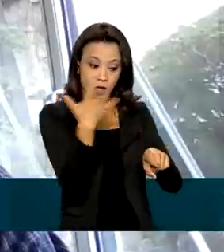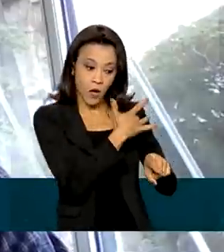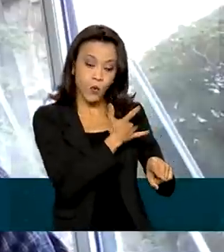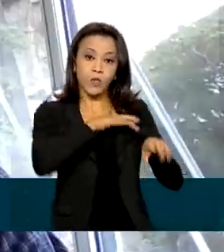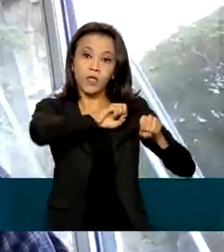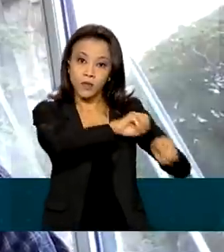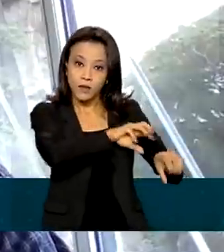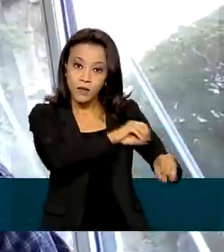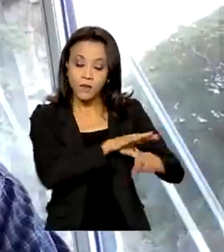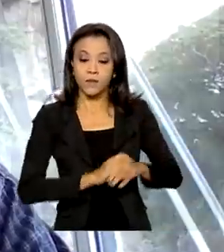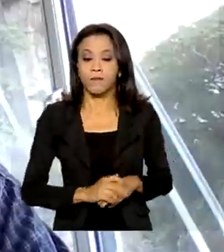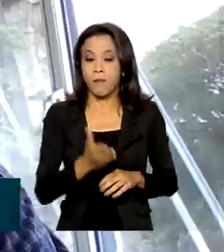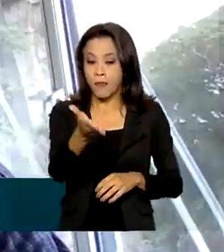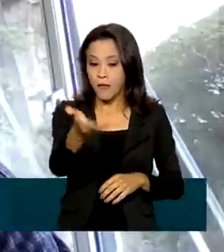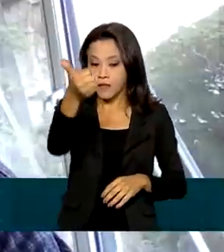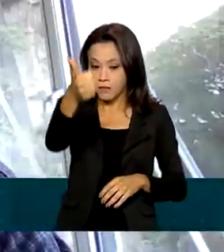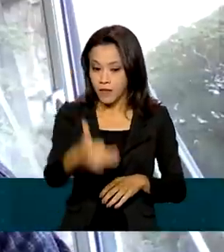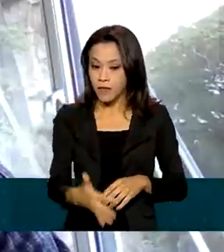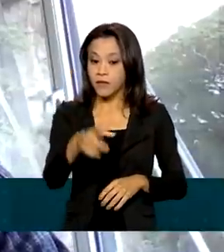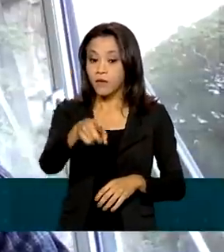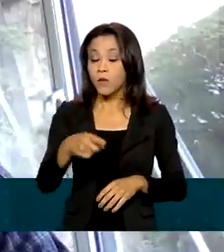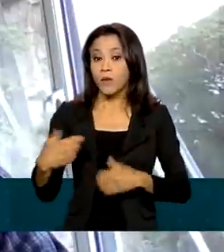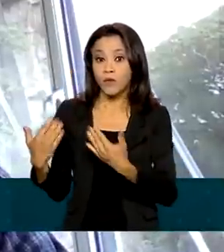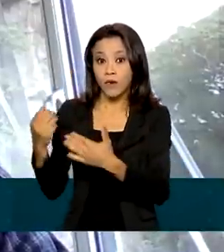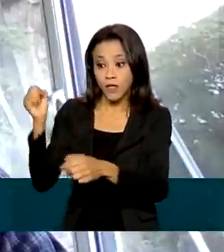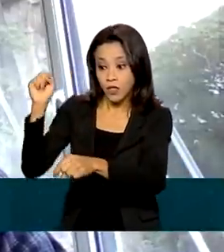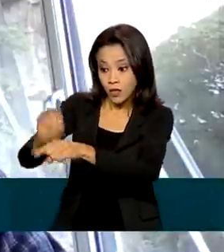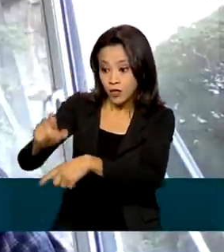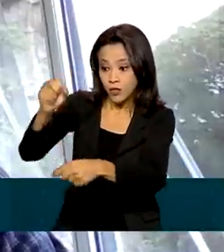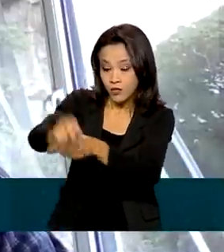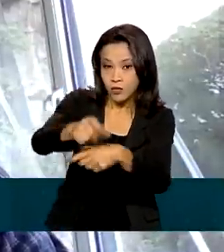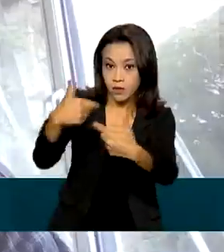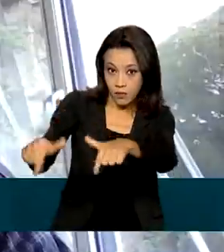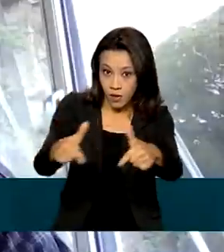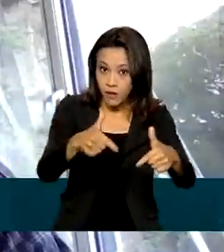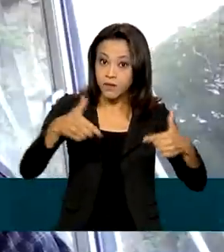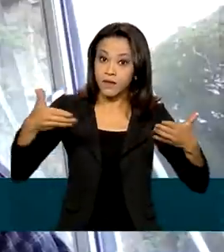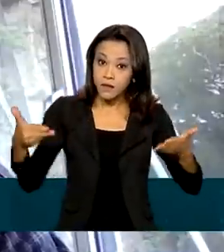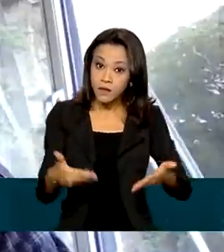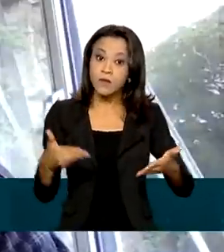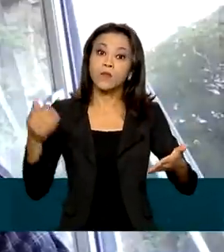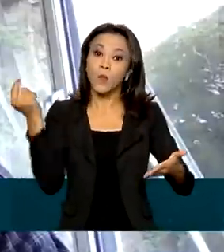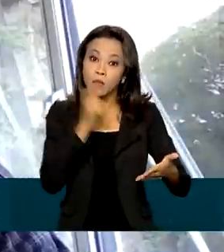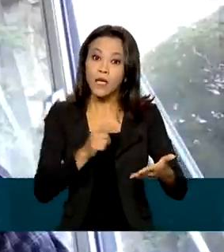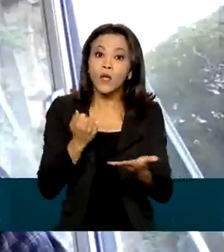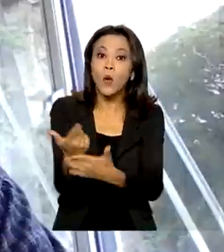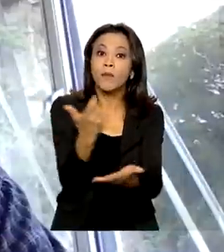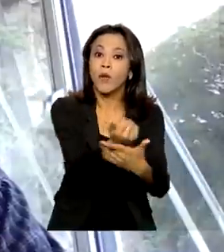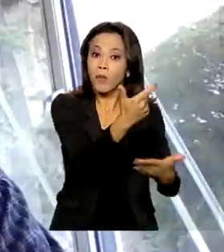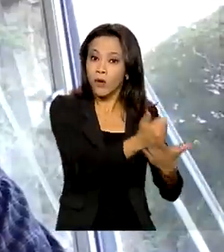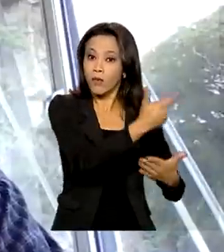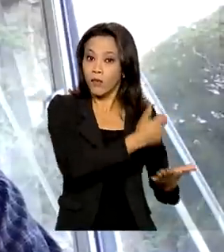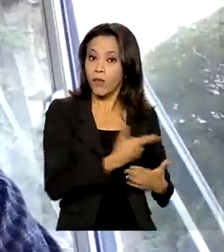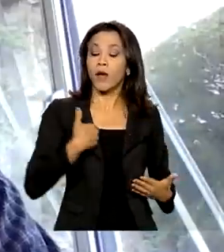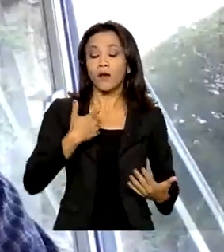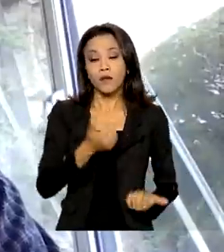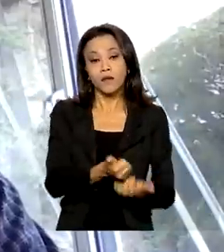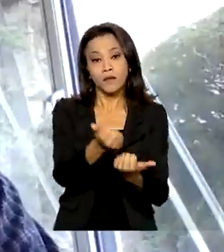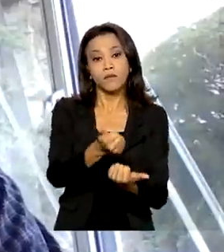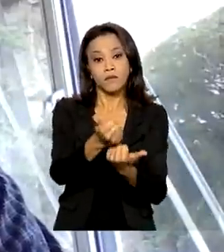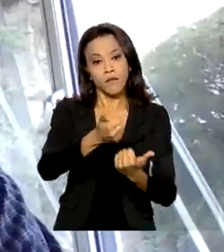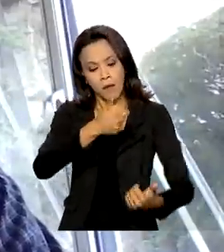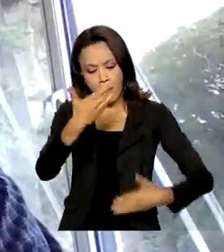economia vai aquecendo, as pessoas vão conseguindo gerar novos empregos e conseguir se ocuparem novamente. Podem consumir um pouco mais e podem continuar contribuindo para esse